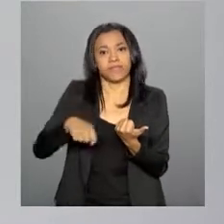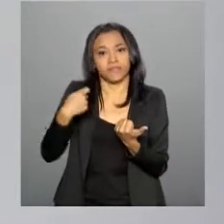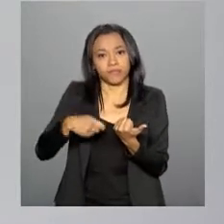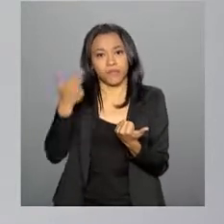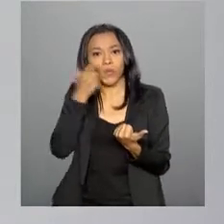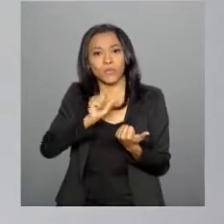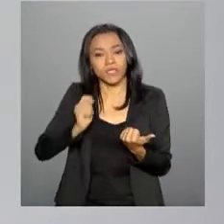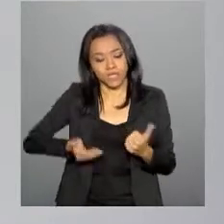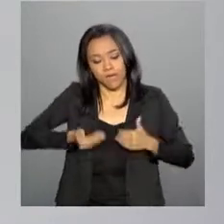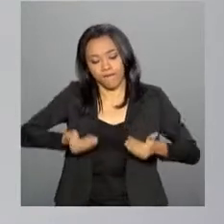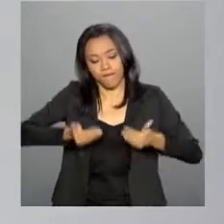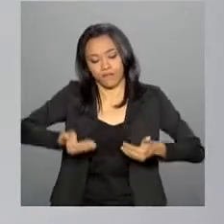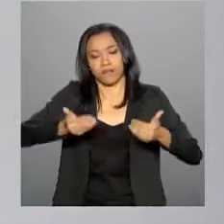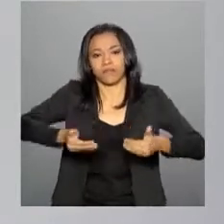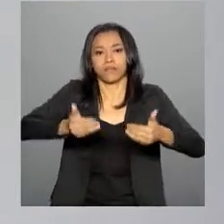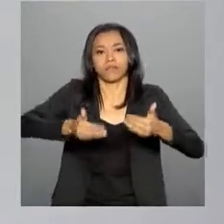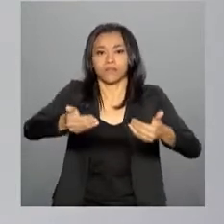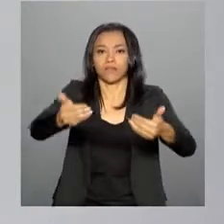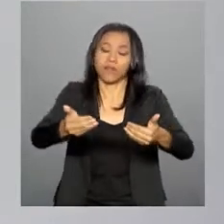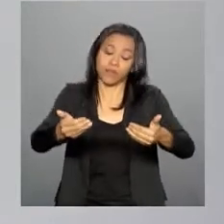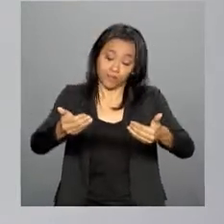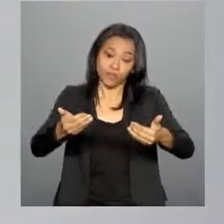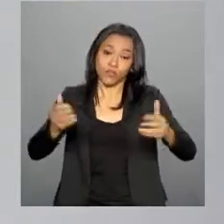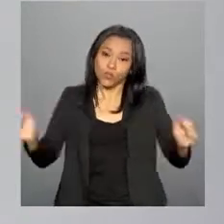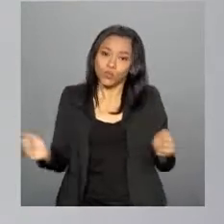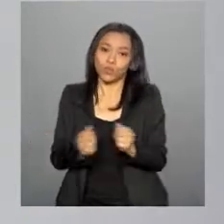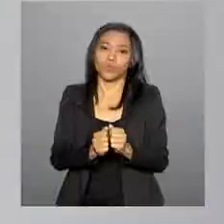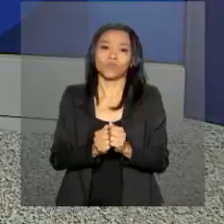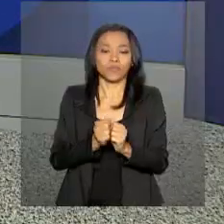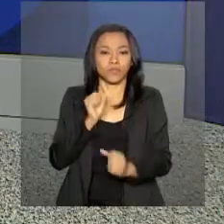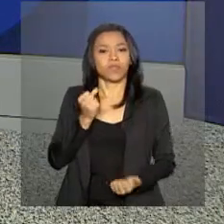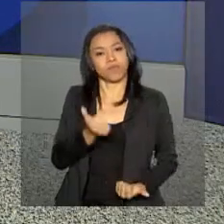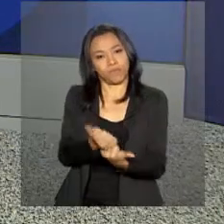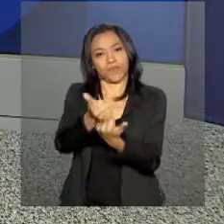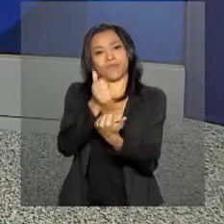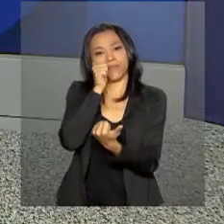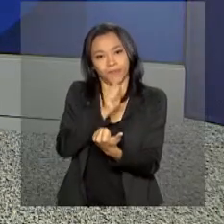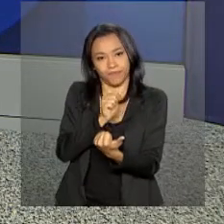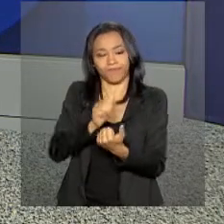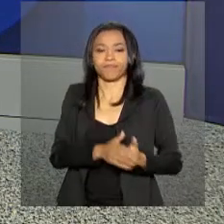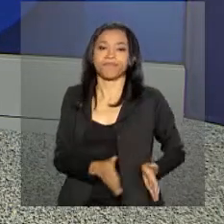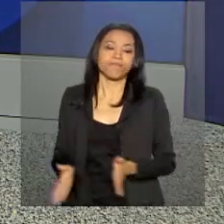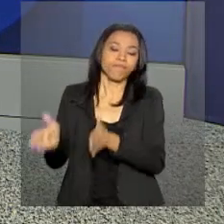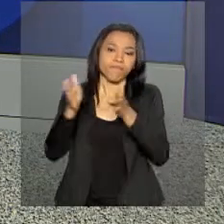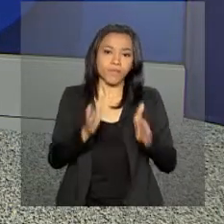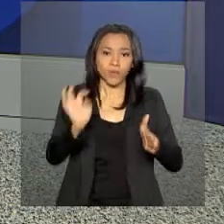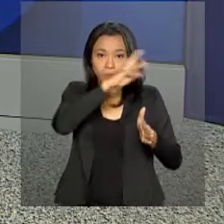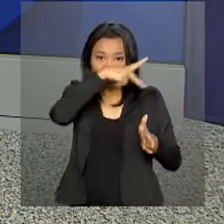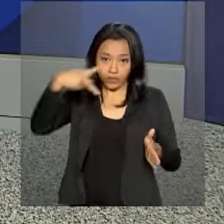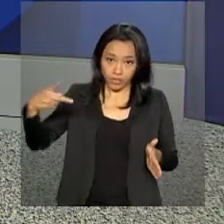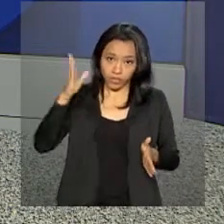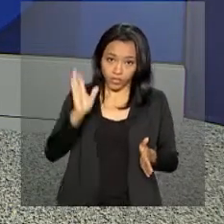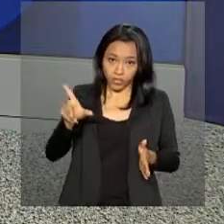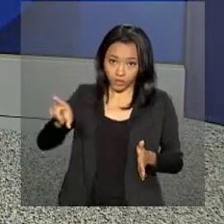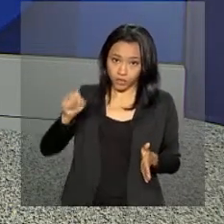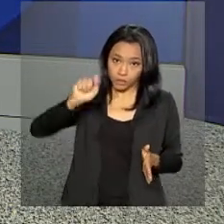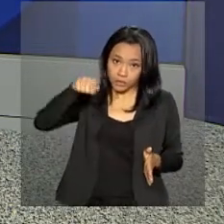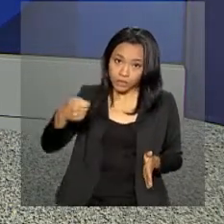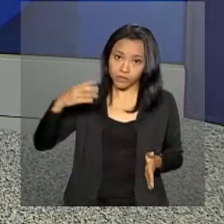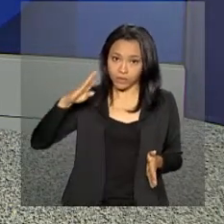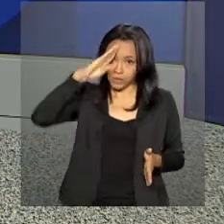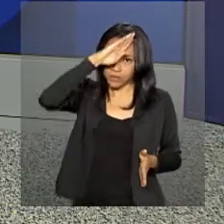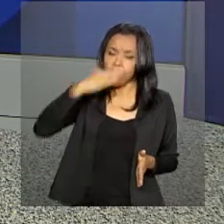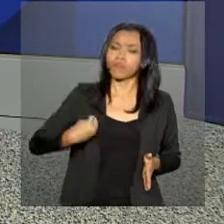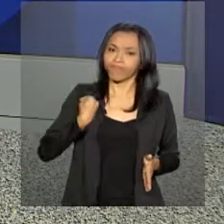avançarmos juntos em defesa da mulher. O presidente eleito, Jair Bolsonaro, continua em